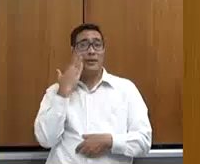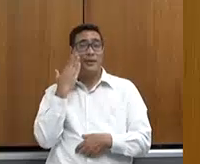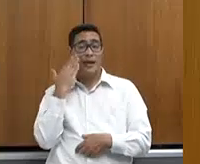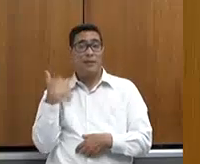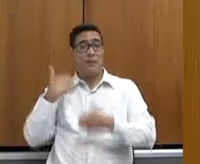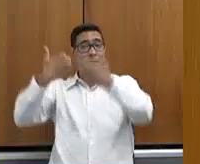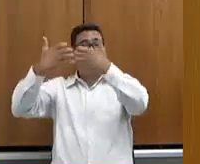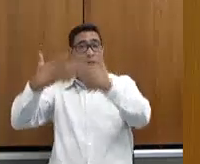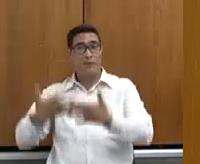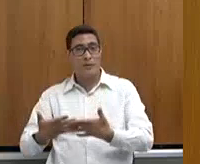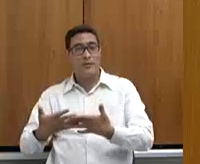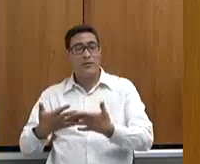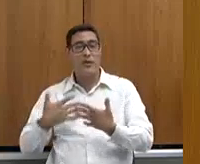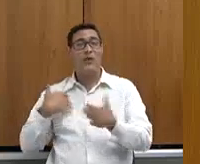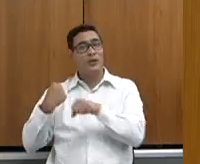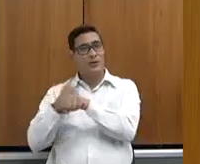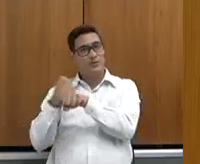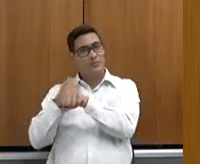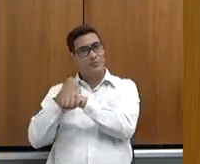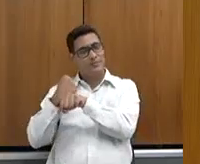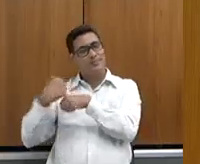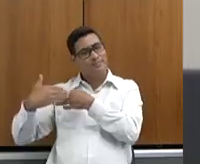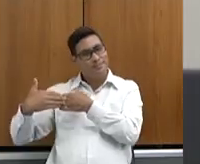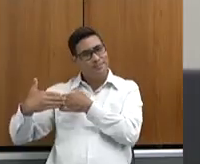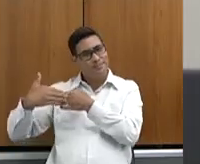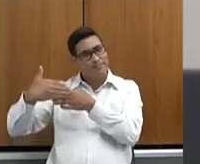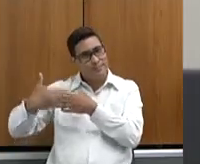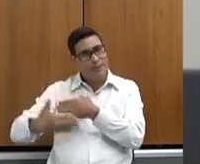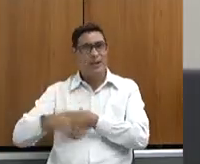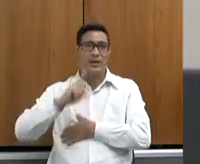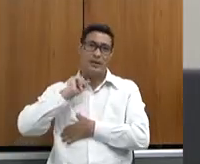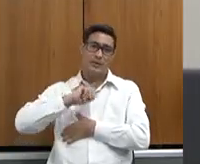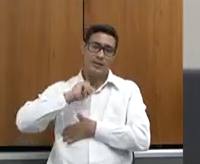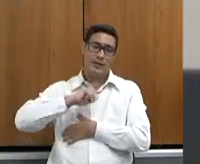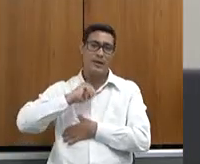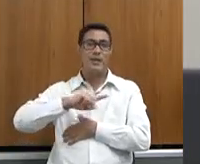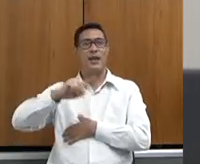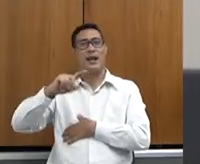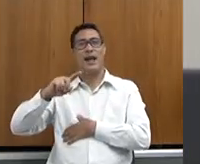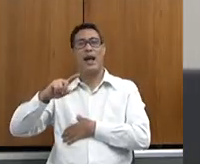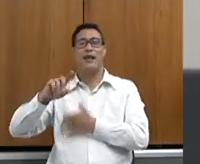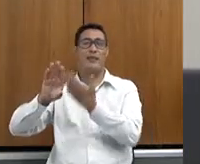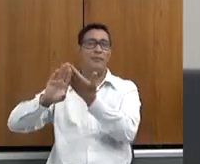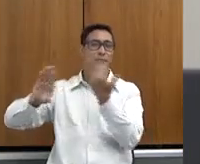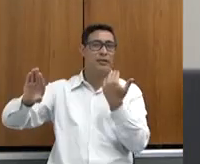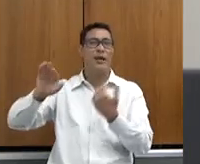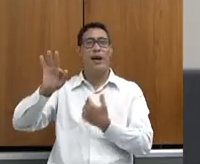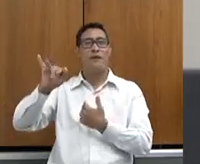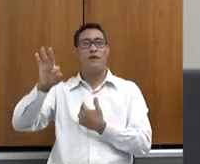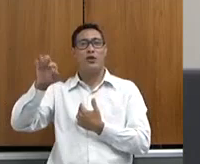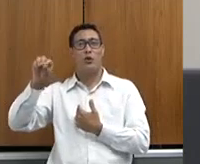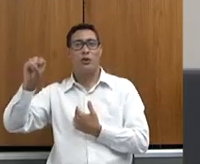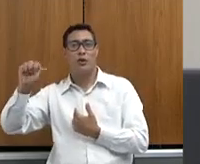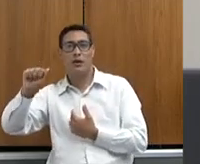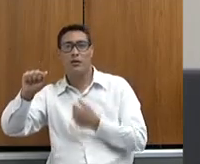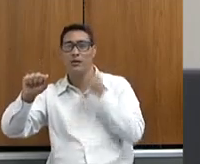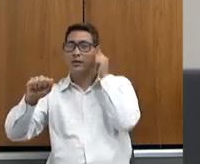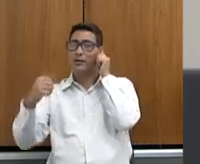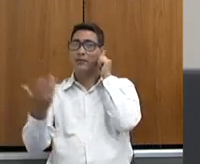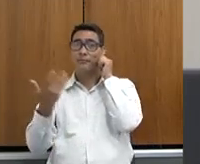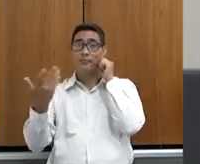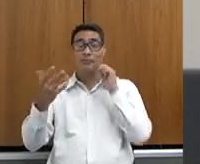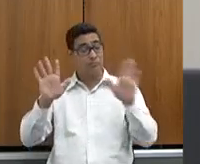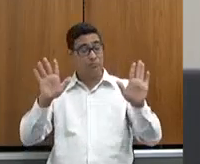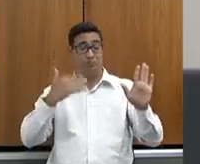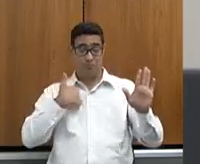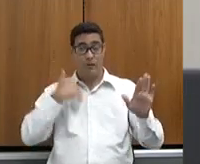o ano inteiro nas mídias sociais, Minas Gerais, livre de fitosa, Minas Gerais, livre de fitosa. Eu entendo,